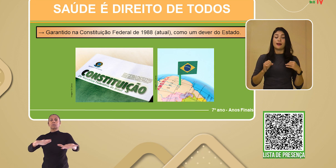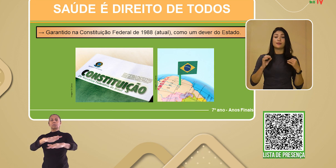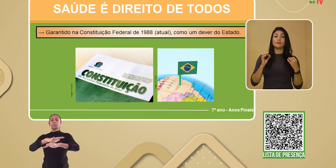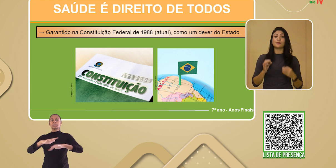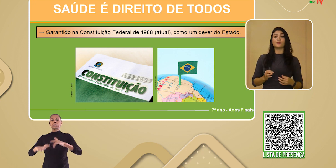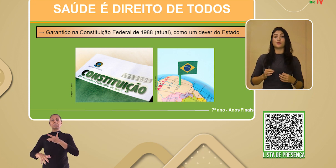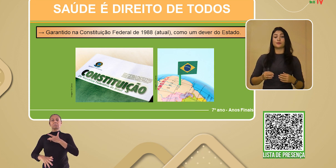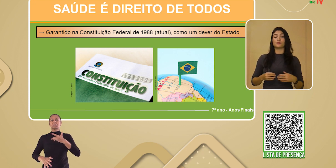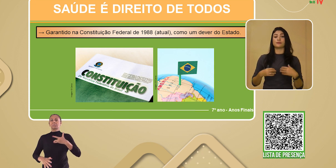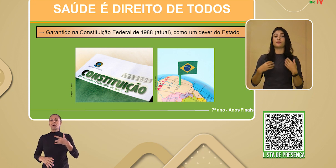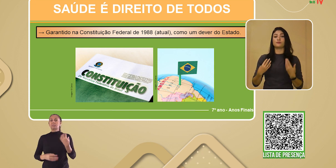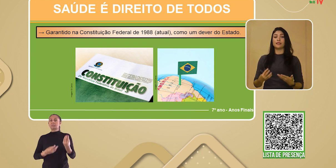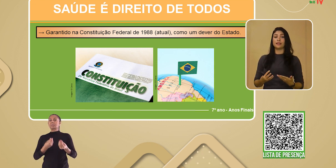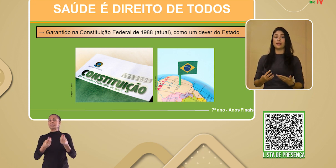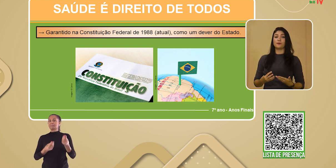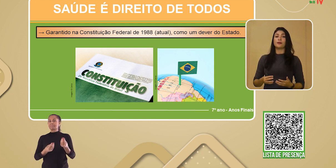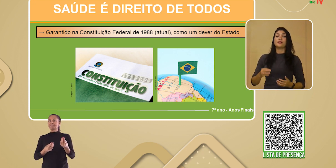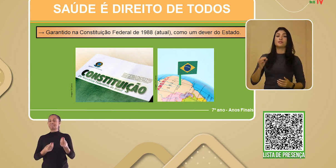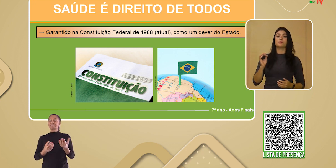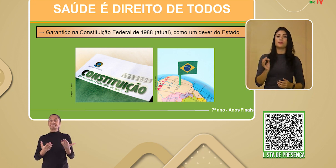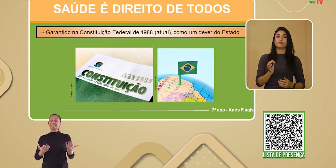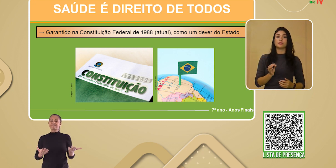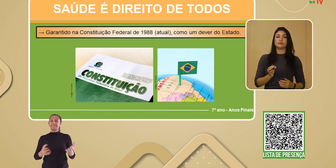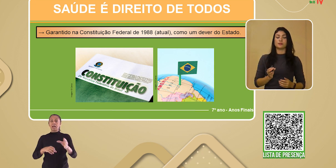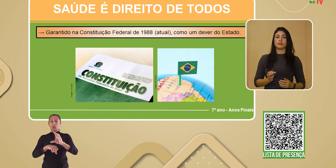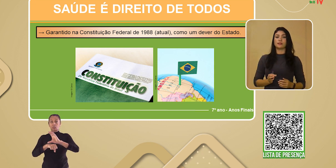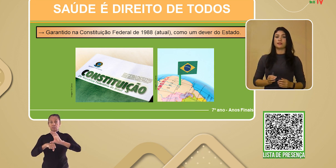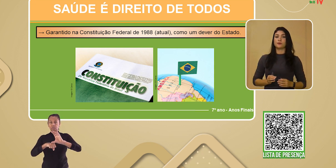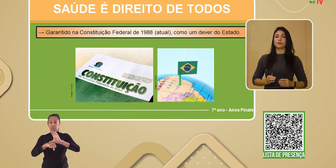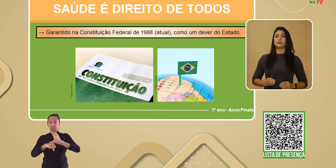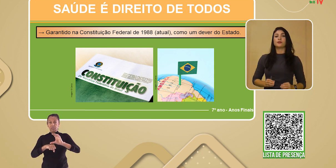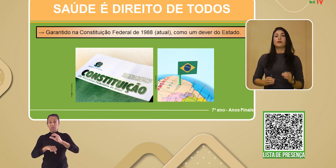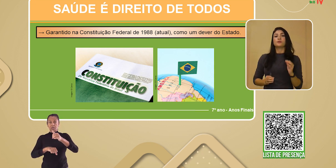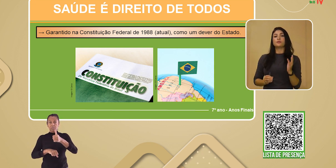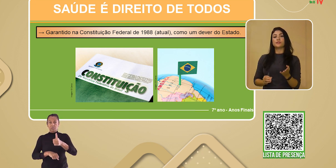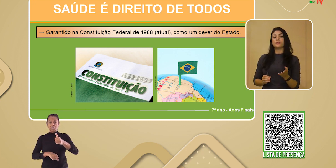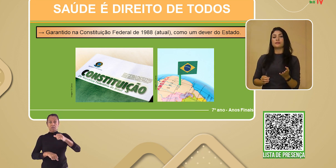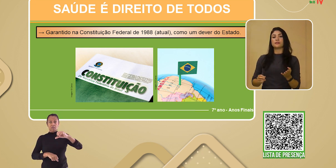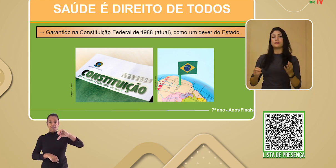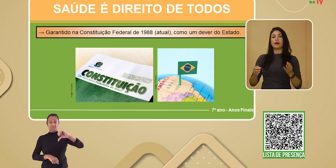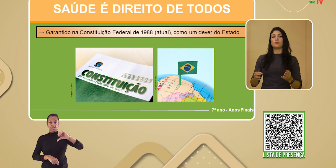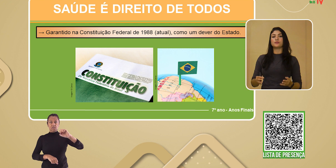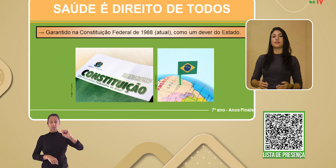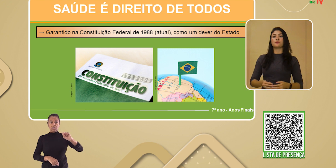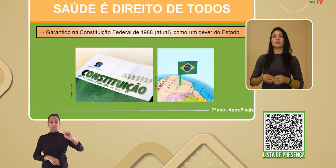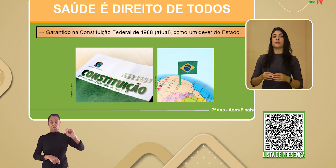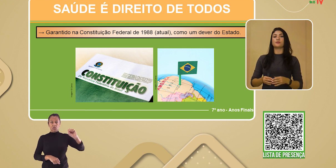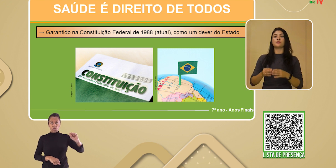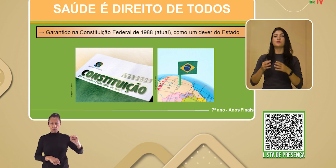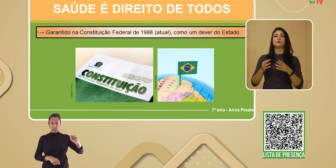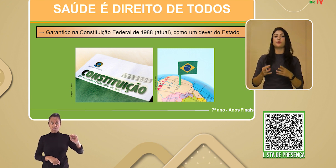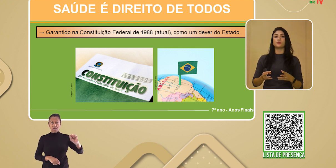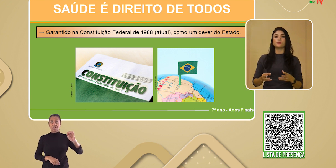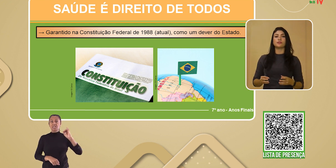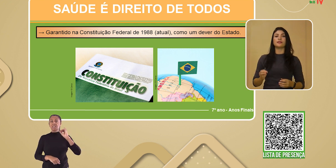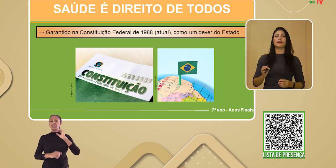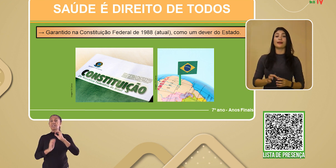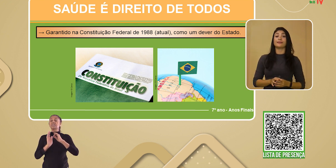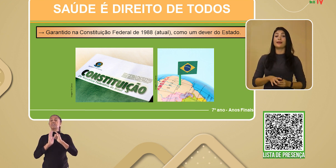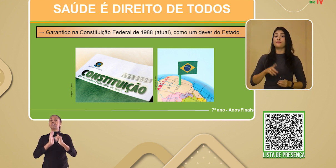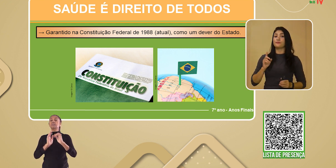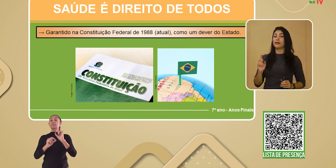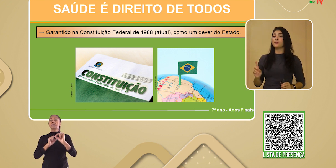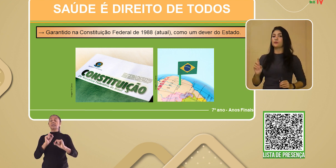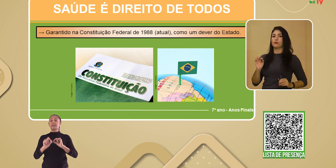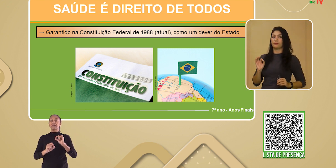A nossa Constituição Federal de 1988 nos diz que saúde é um direito de todos e